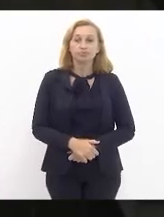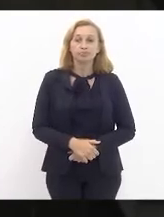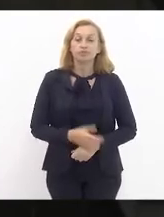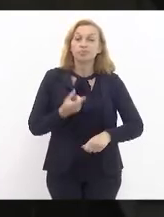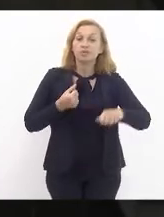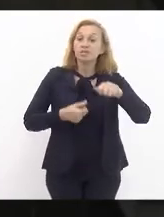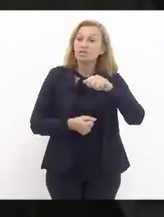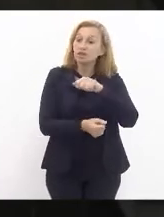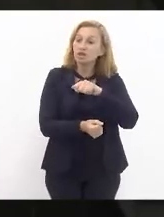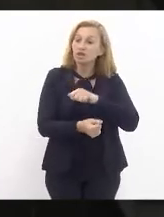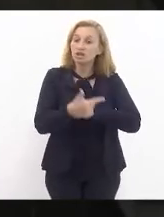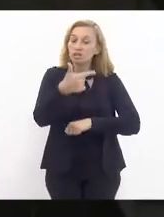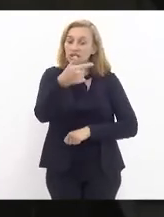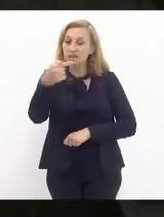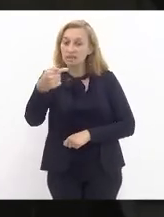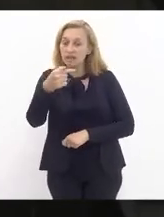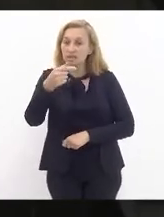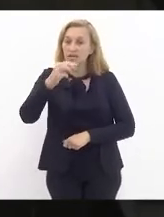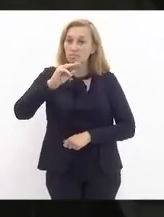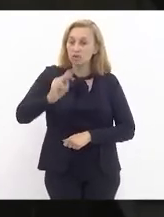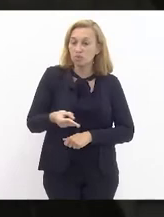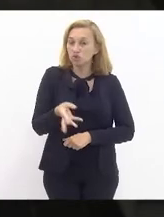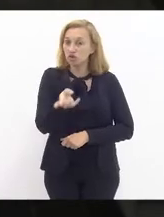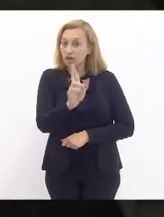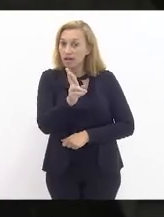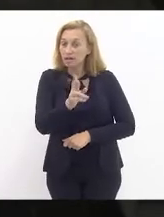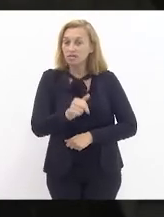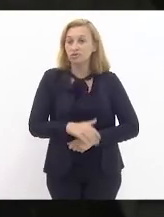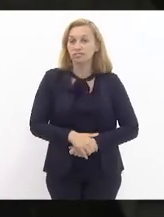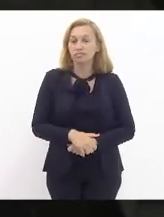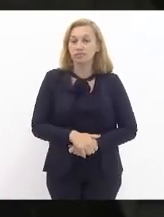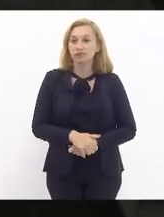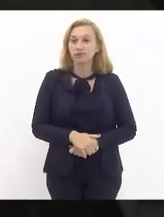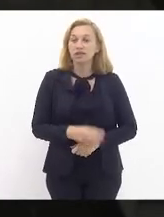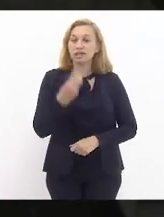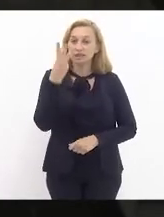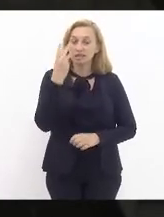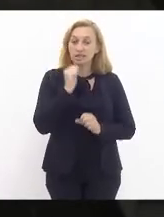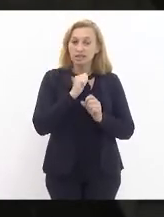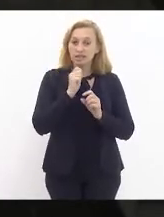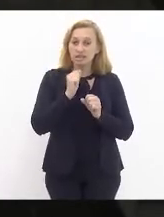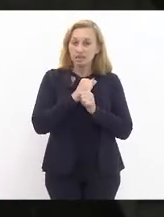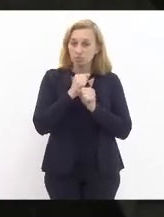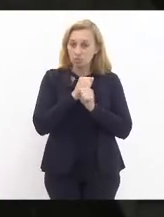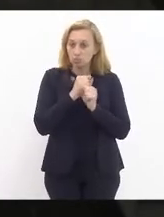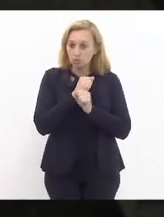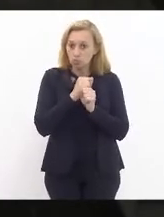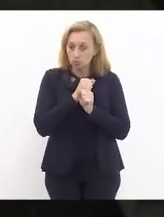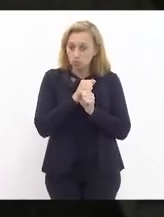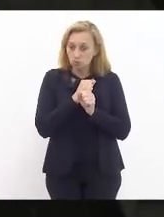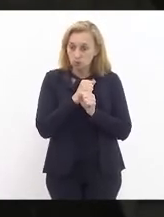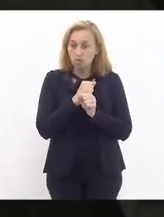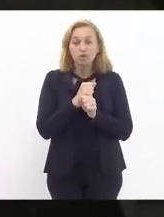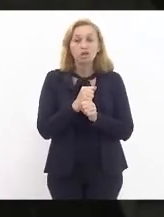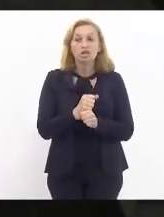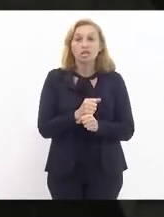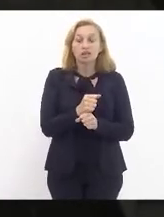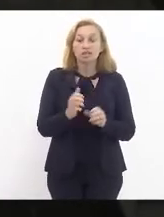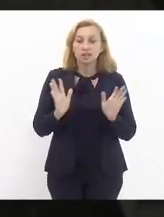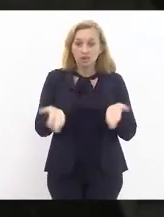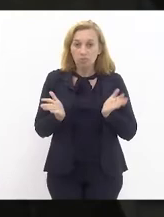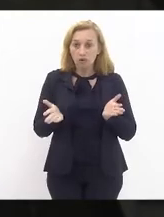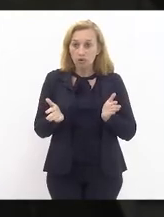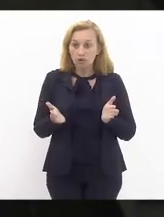investir 17 bilhões de reais em três anos. Isto é, neste ano do governo